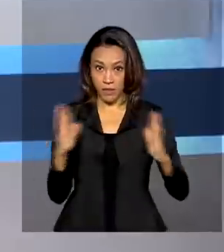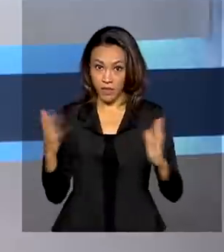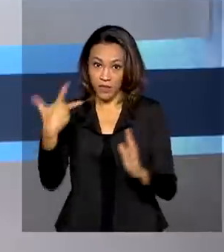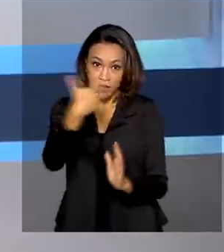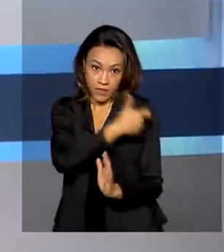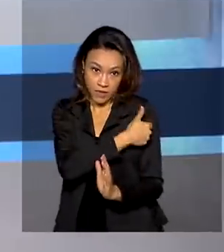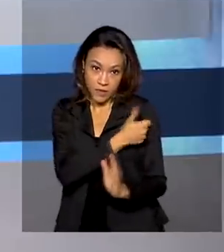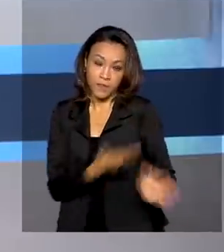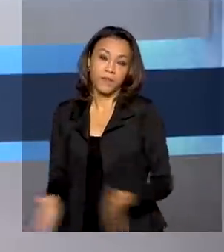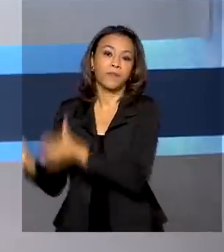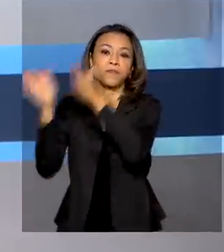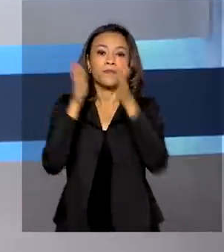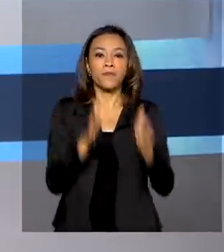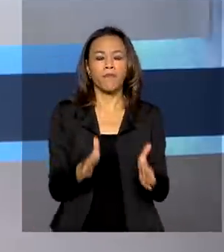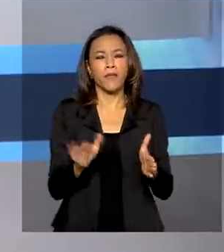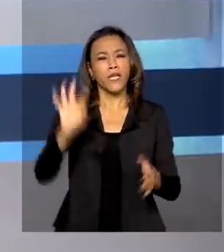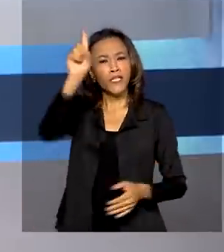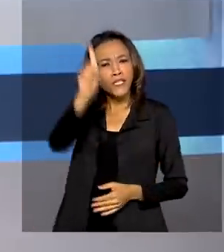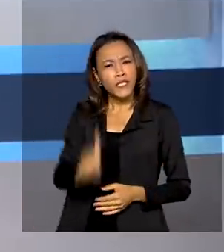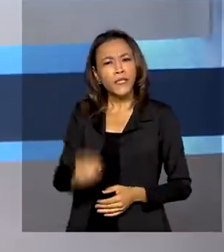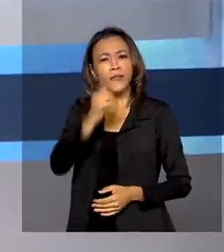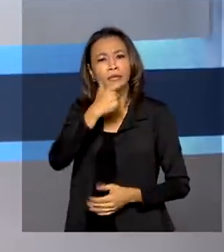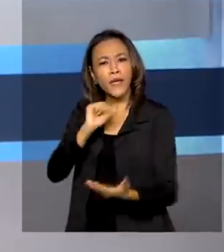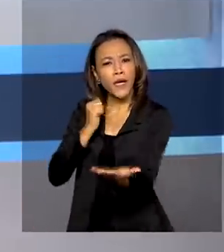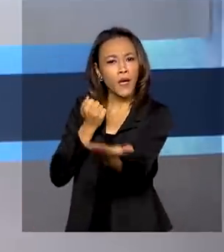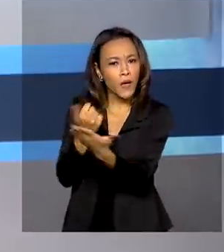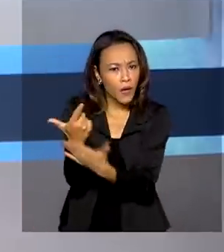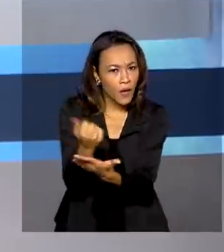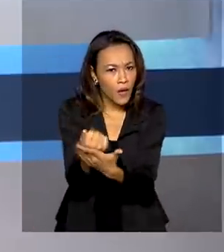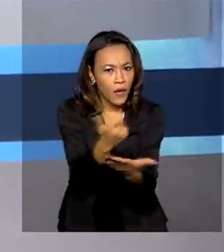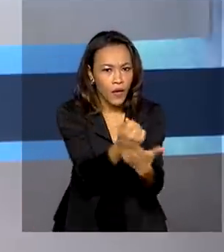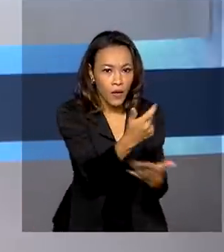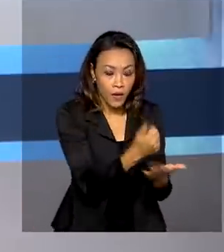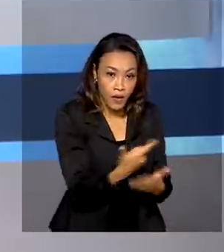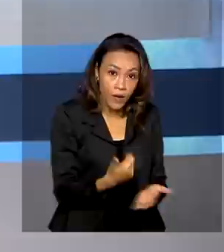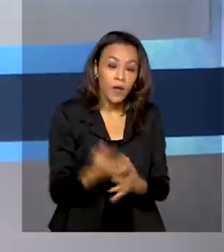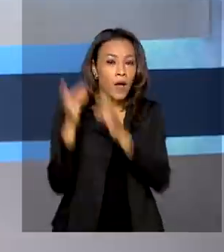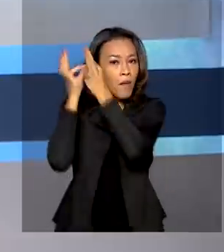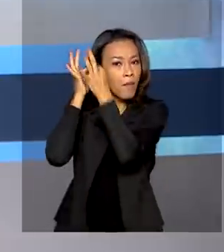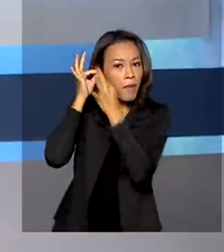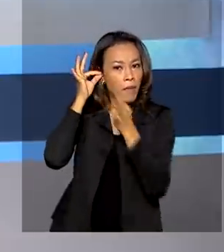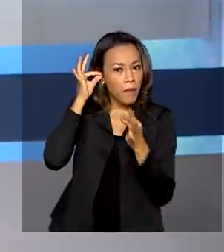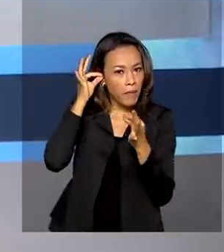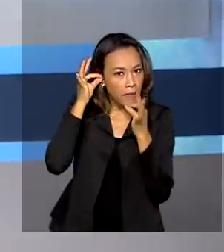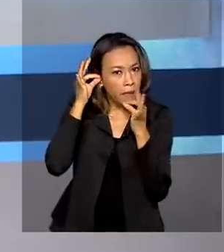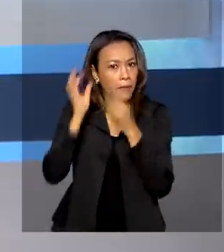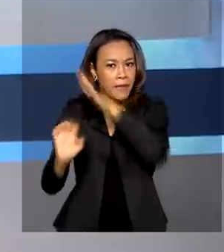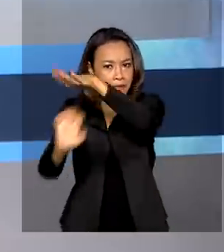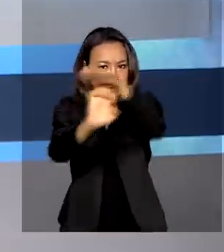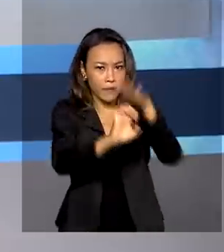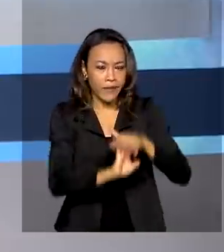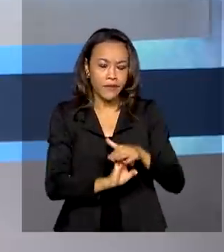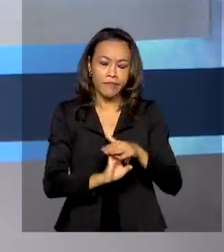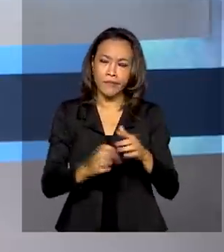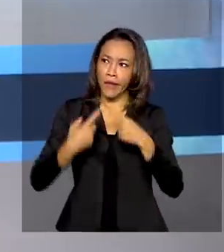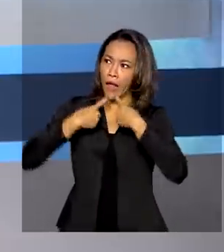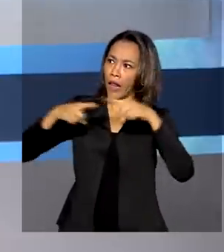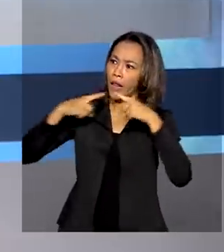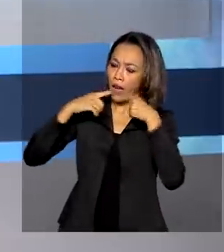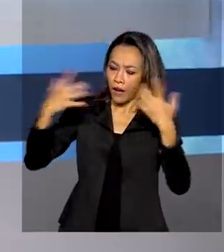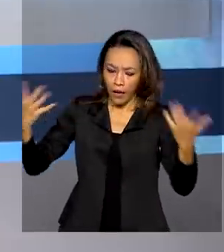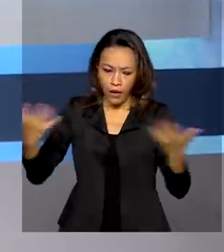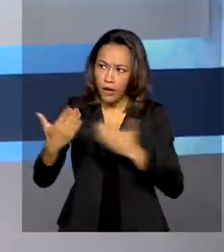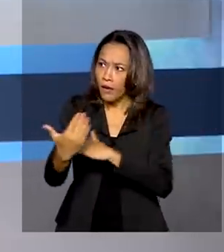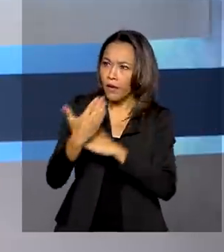Direito do consumidor Os canais de atendimento oferecidos pelas empresas têm deixado muitos clientes na mão quando mais